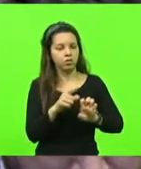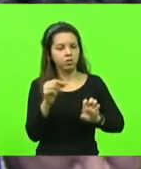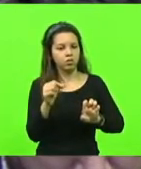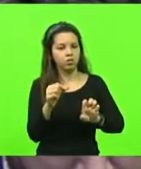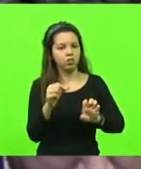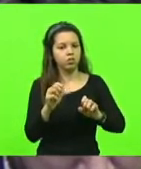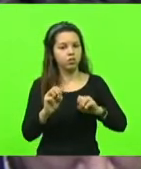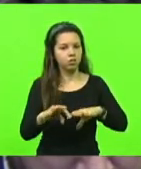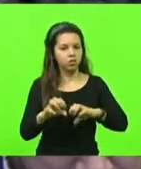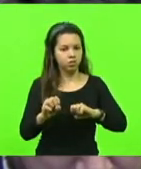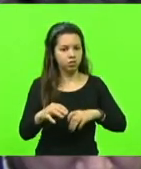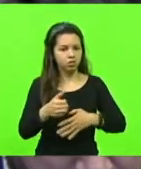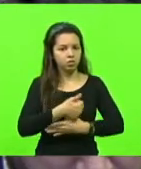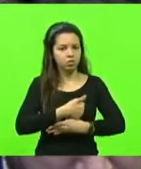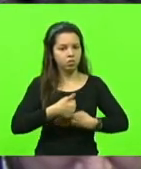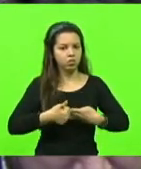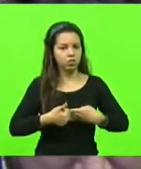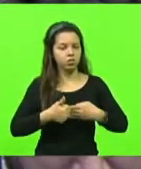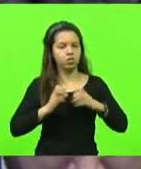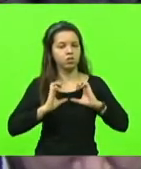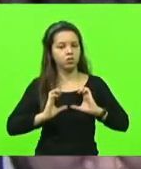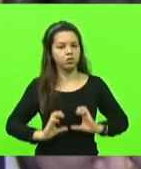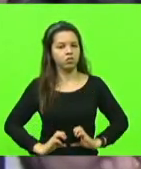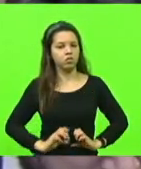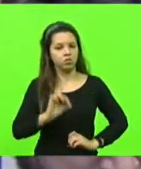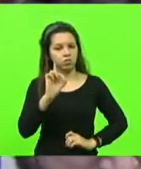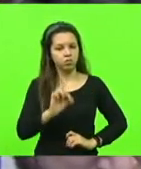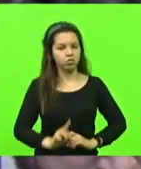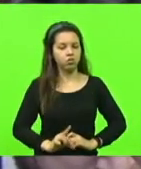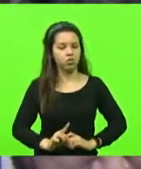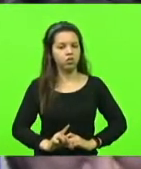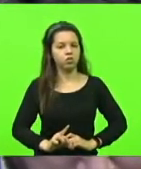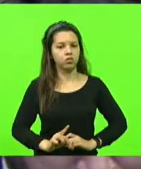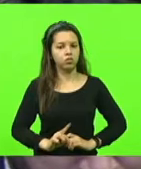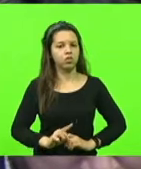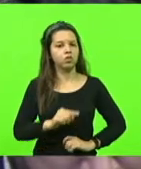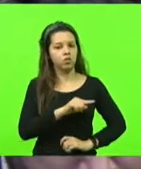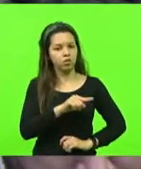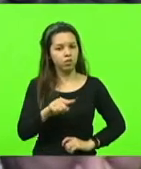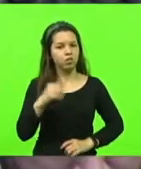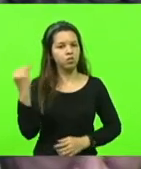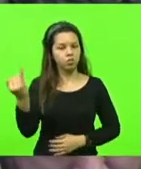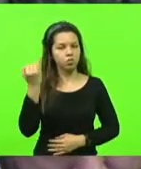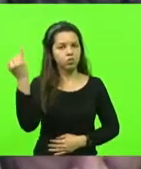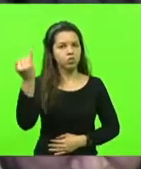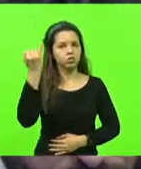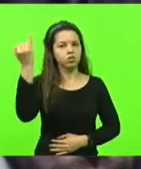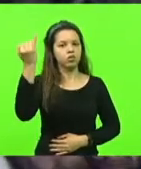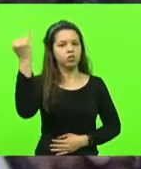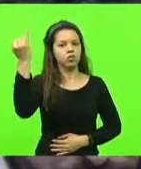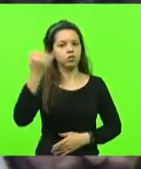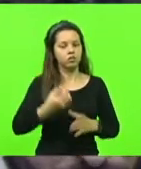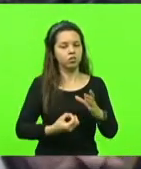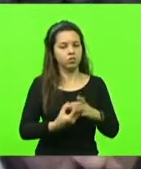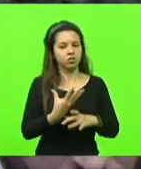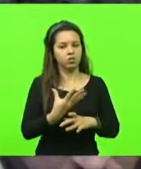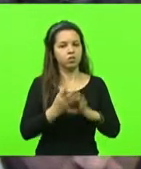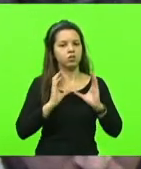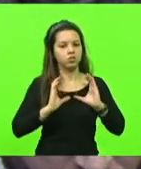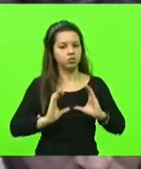educação moral e cívica e do direito. Eu acho que essas questões são fundamentais para criar a cidadania e,